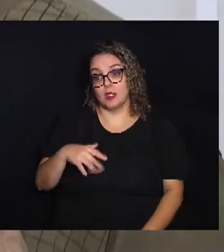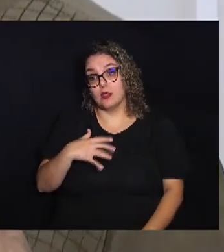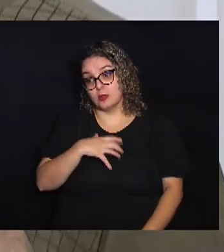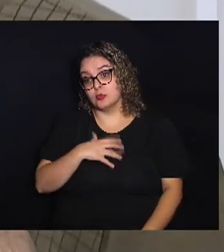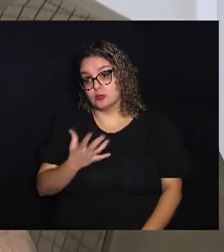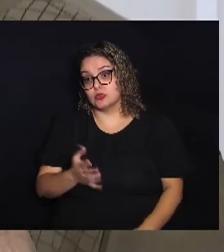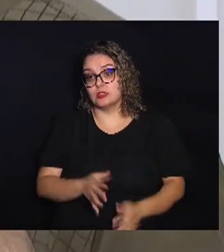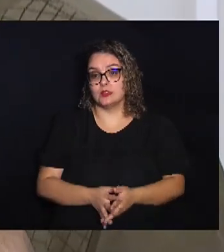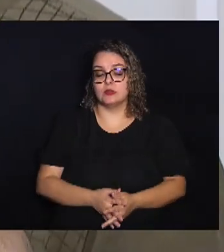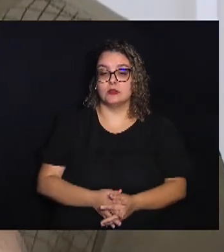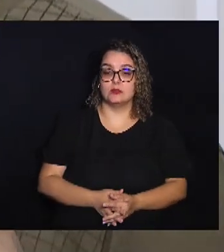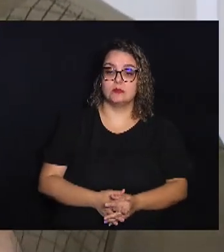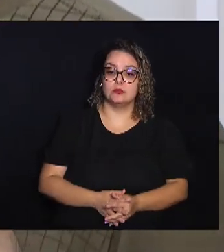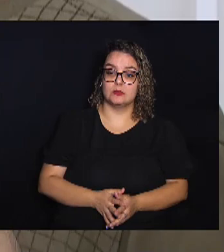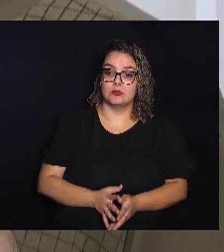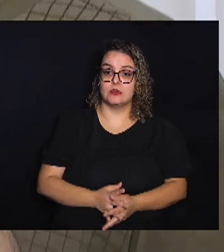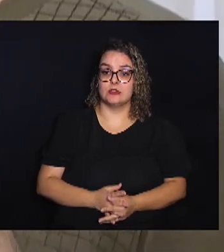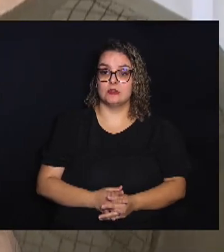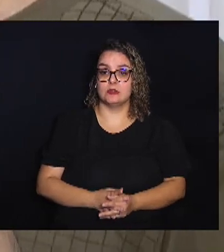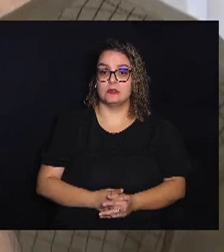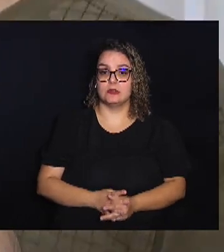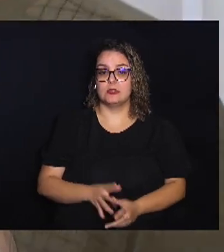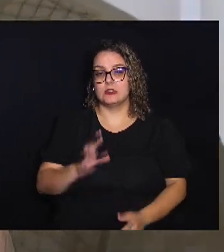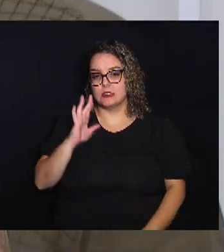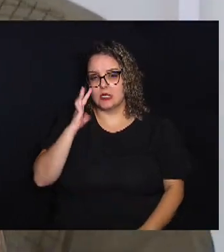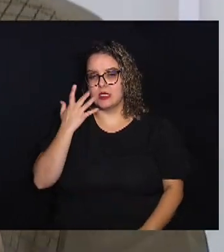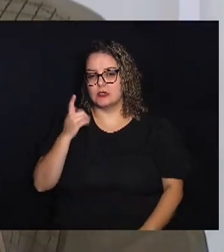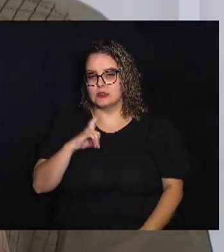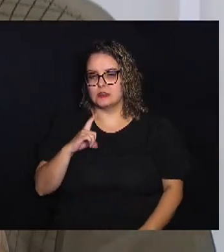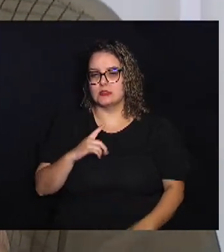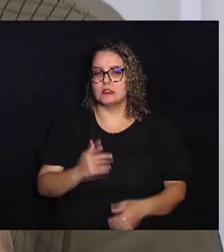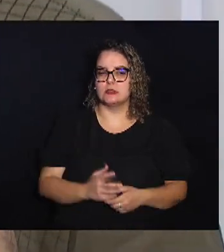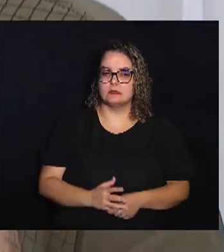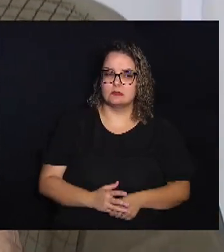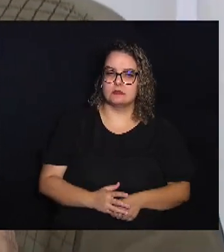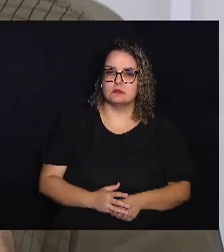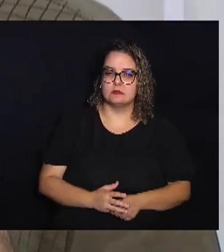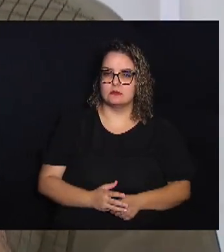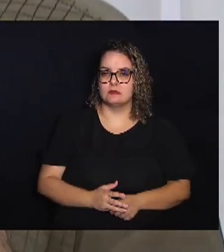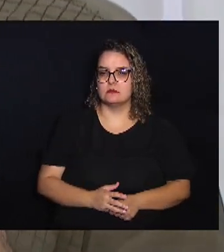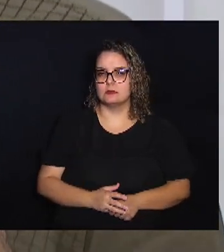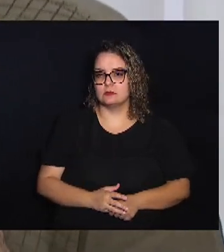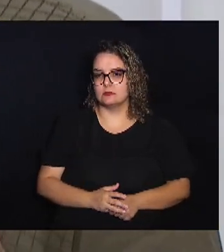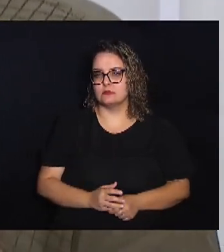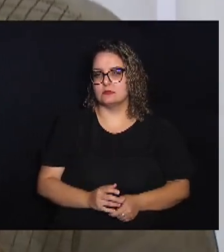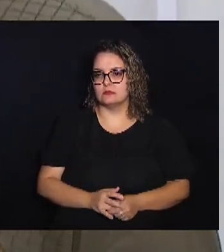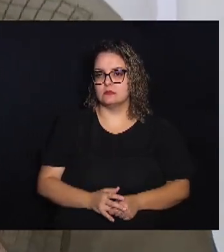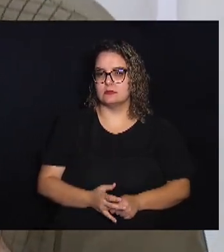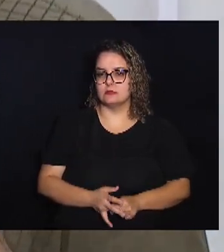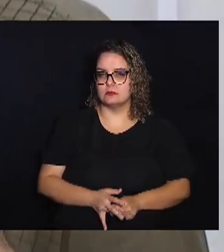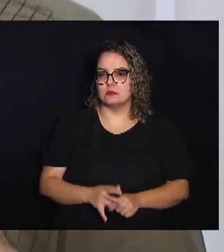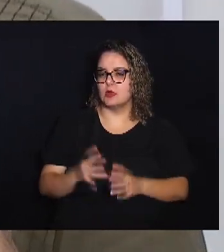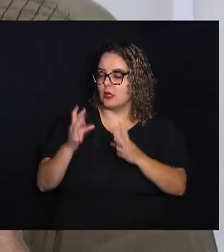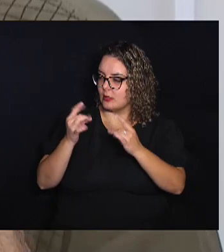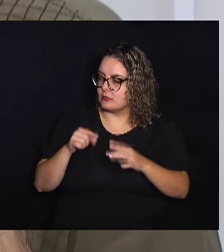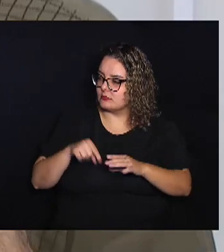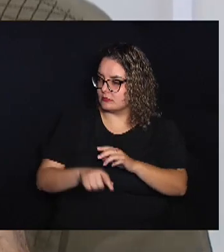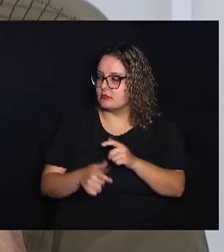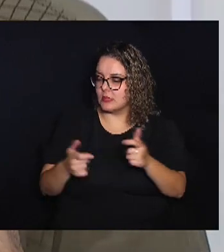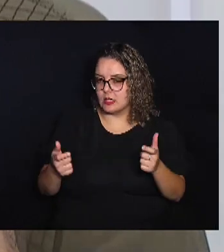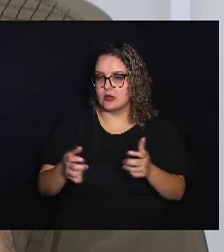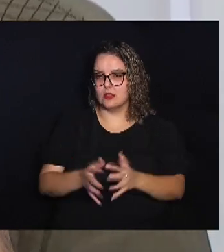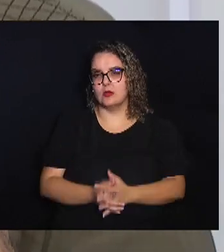Acho que dá Uma Uma Profundidade Maior